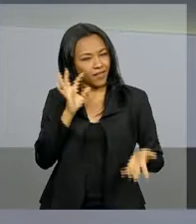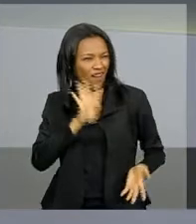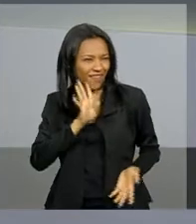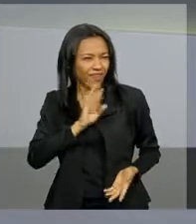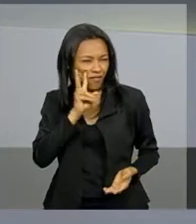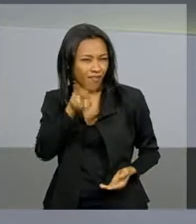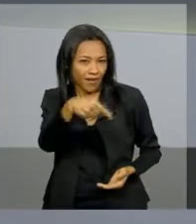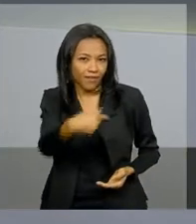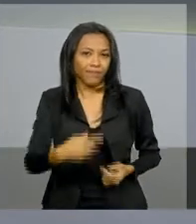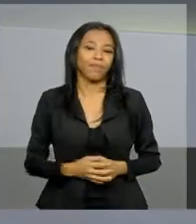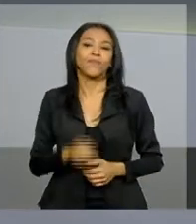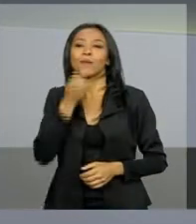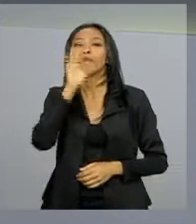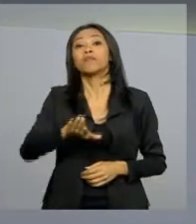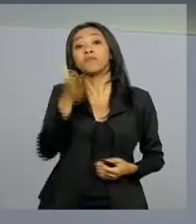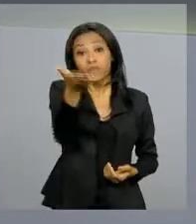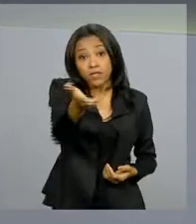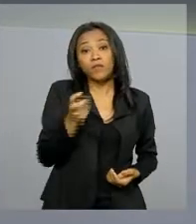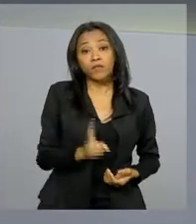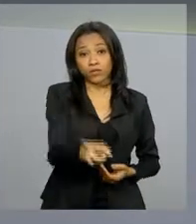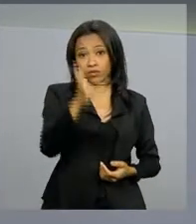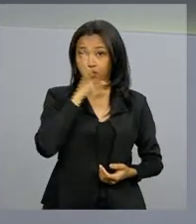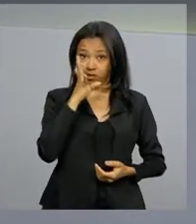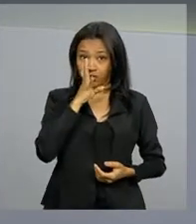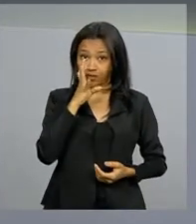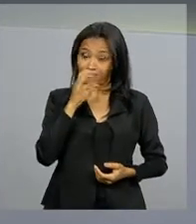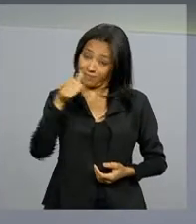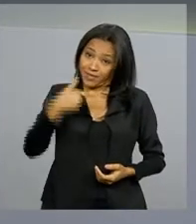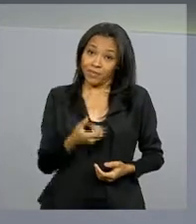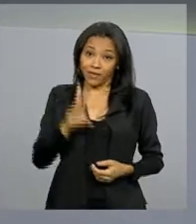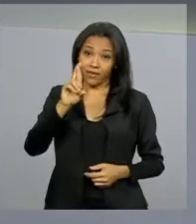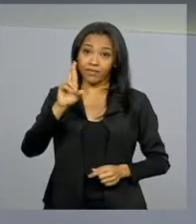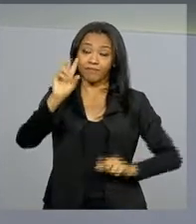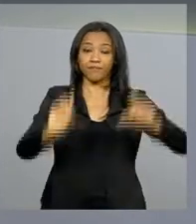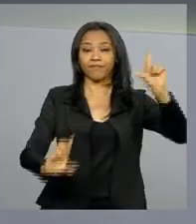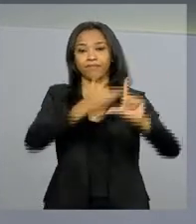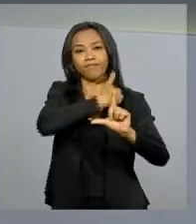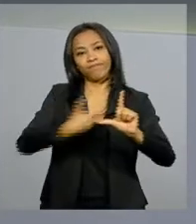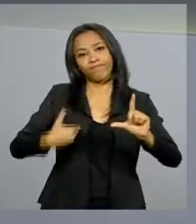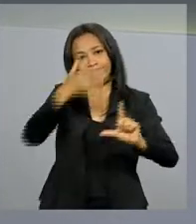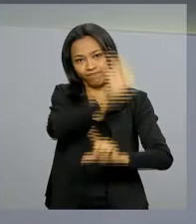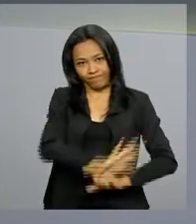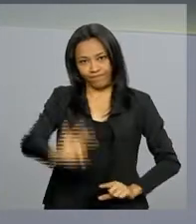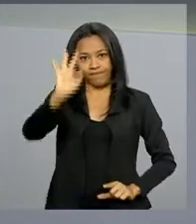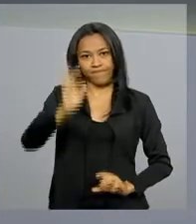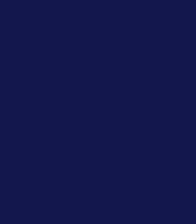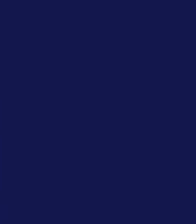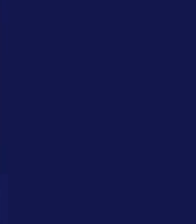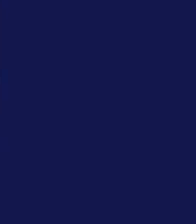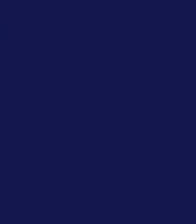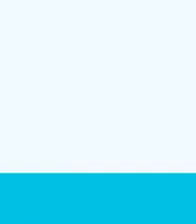bacana, dá uma olhada lá. Boa tarde para você e continue com a gente aqui na NBR, a TV do Governo Federal.